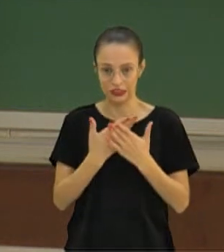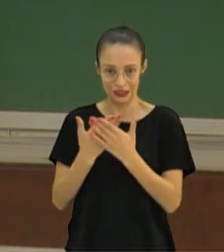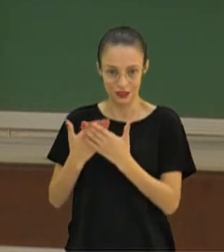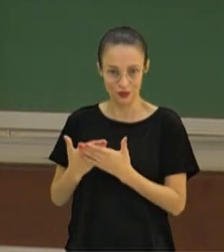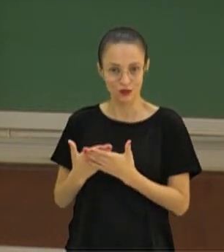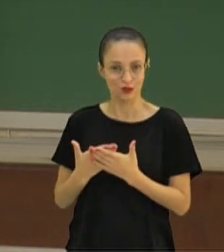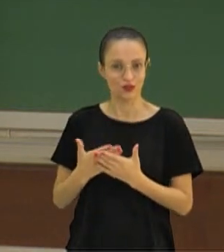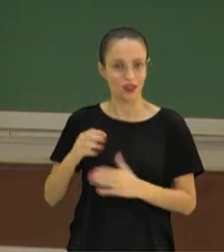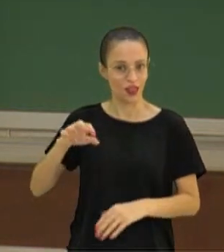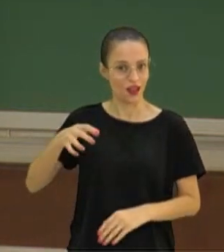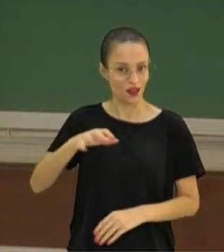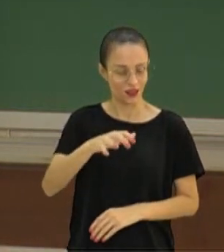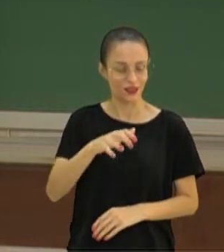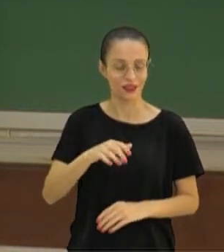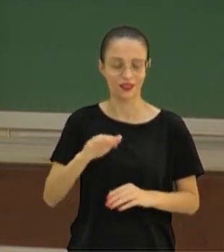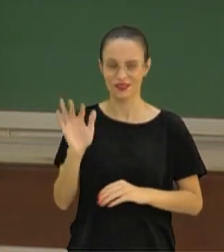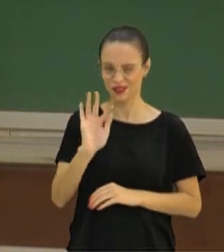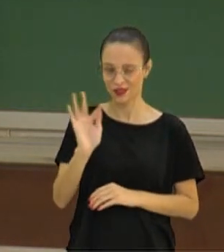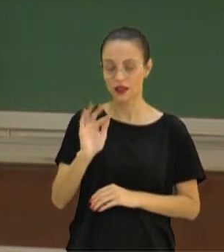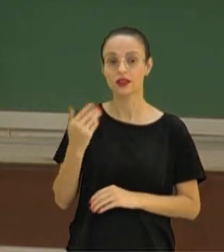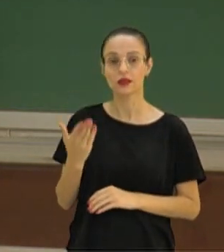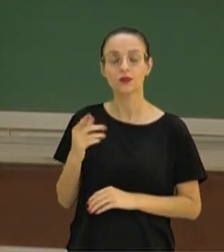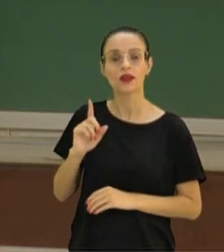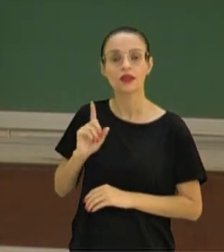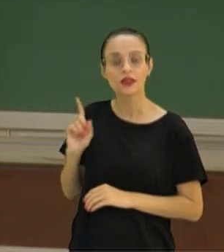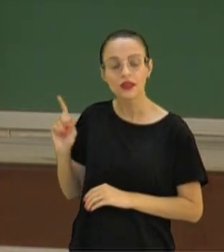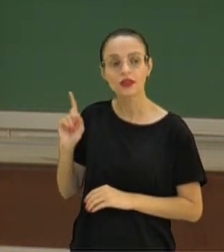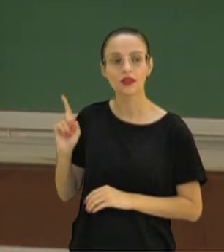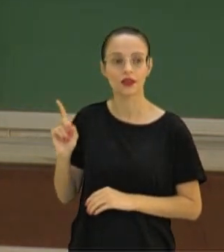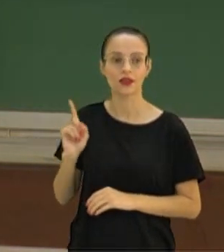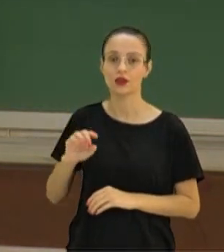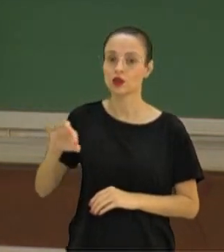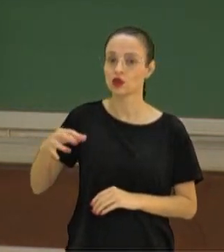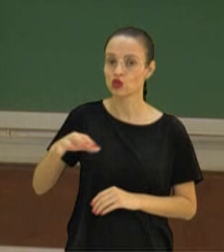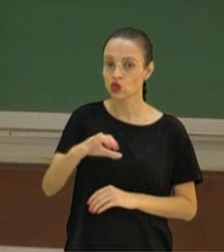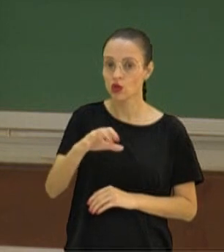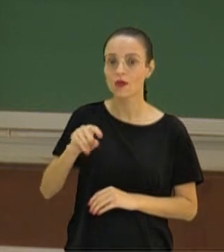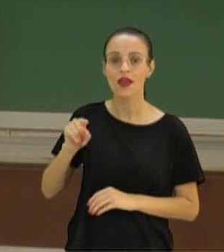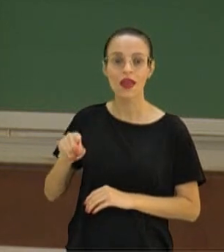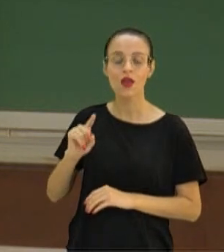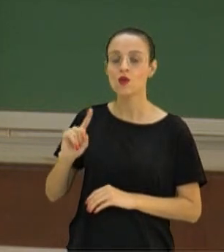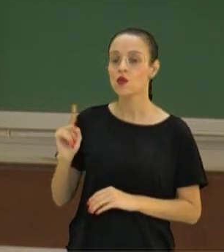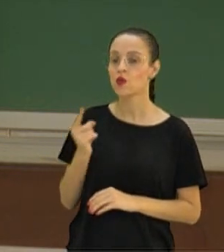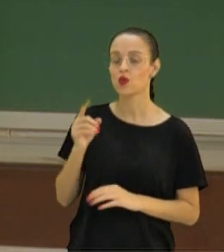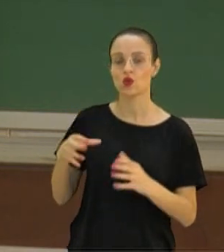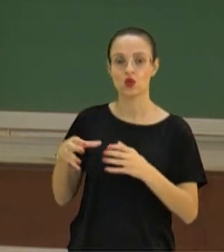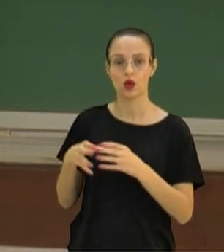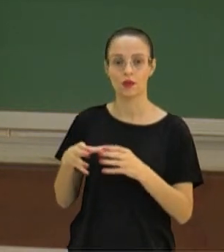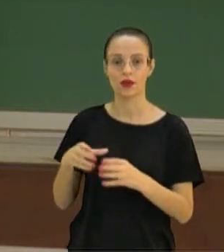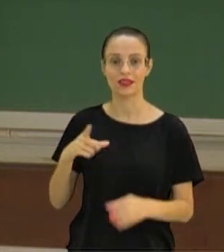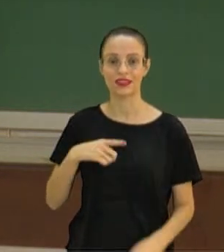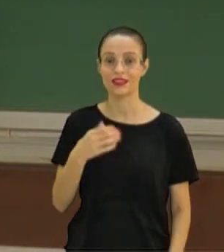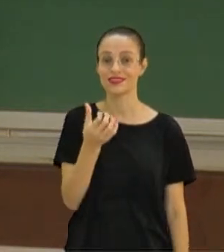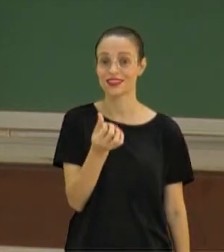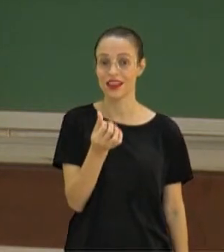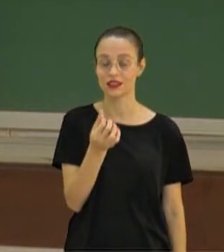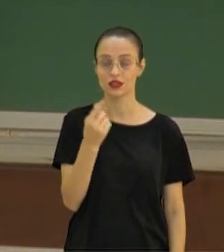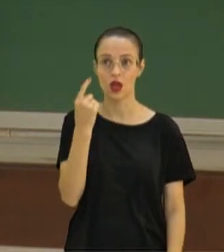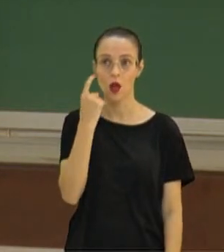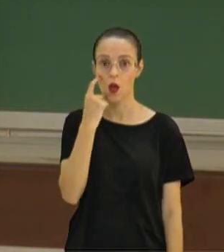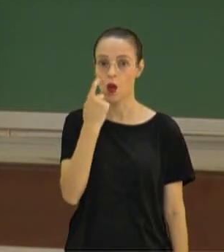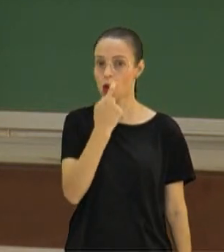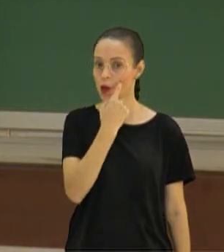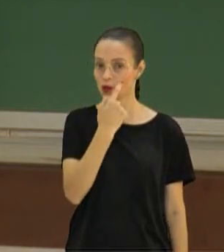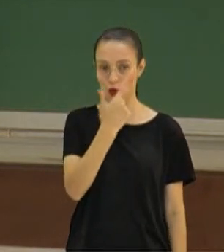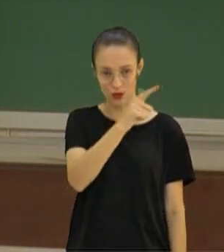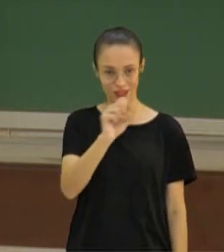na universidade, é que as aranhas marrons, é o único grupo de aranhas aqui, que é a família Cicaride, que apresentam seis olhos. As demais vão apresentar